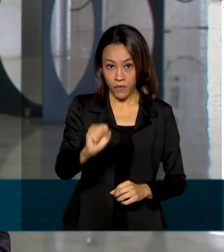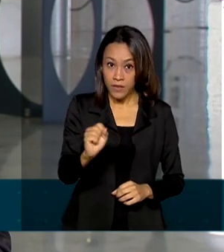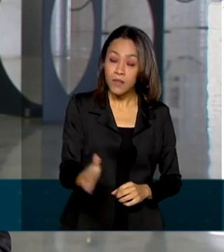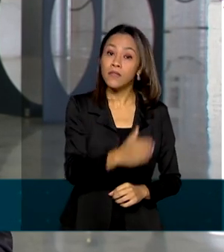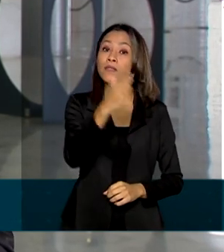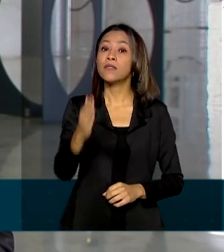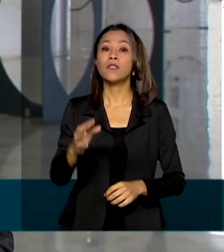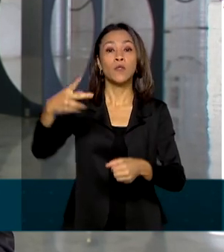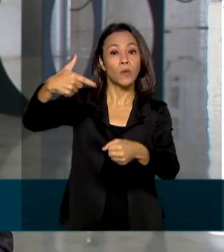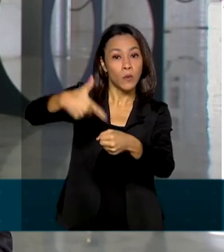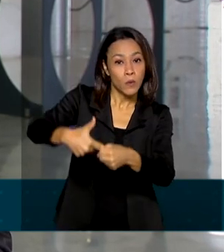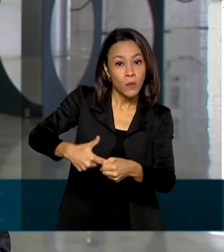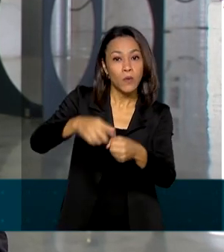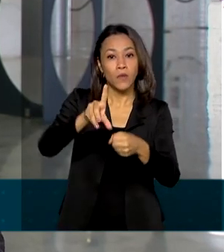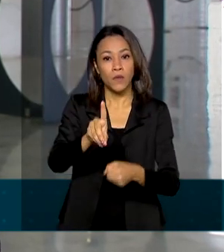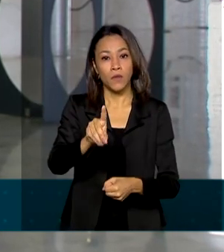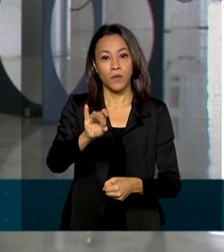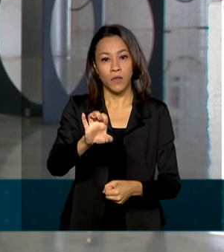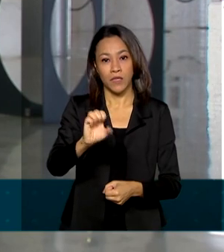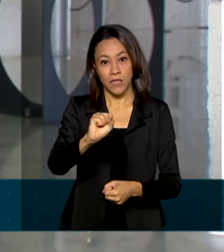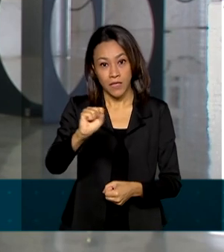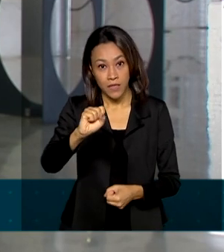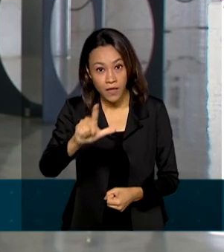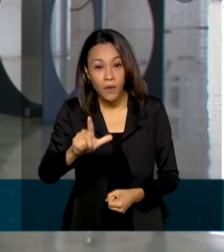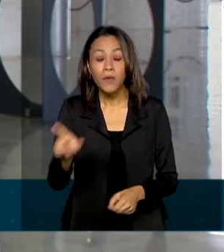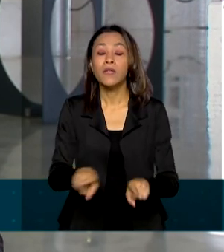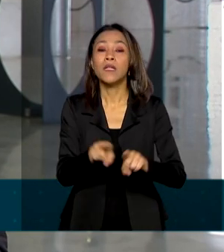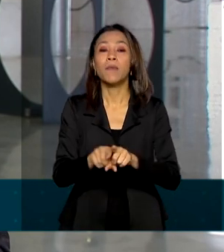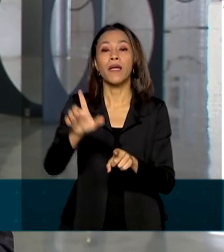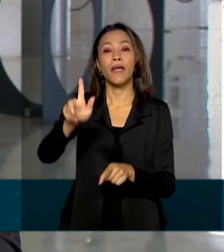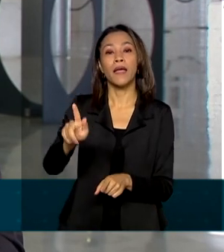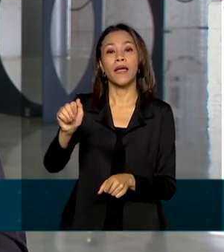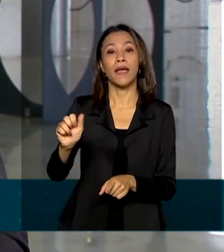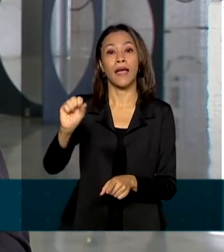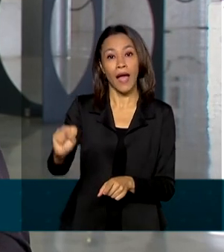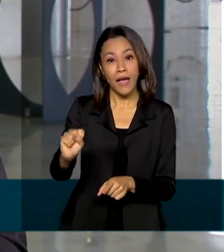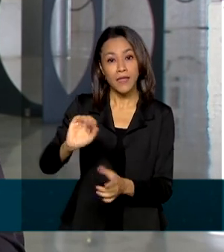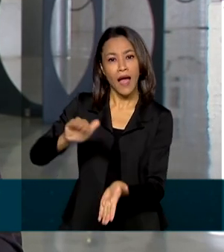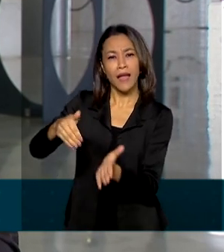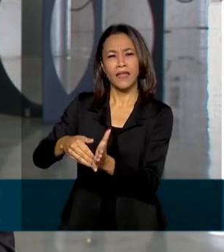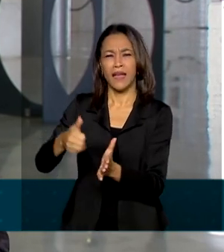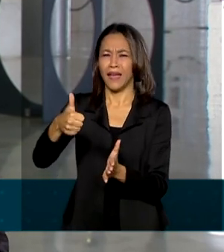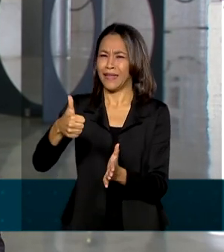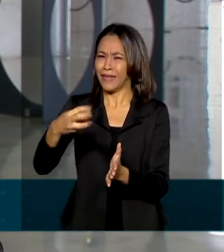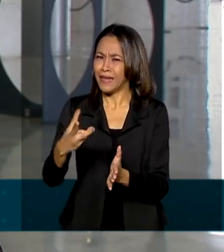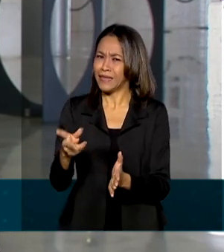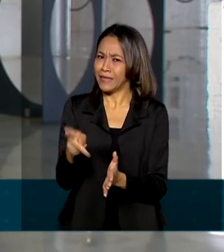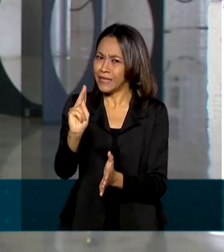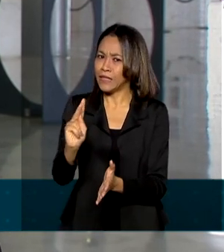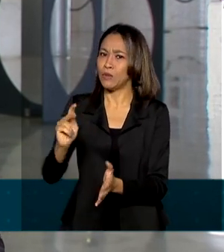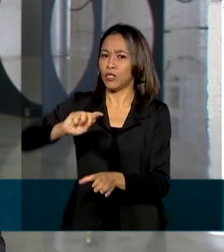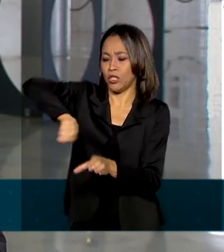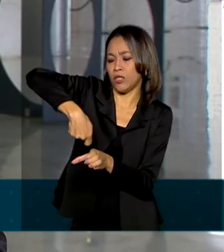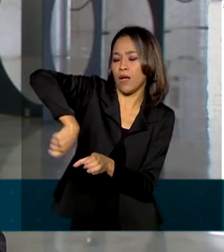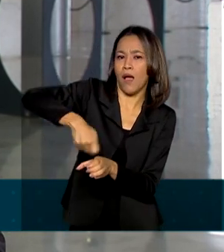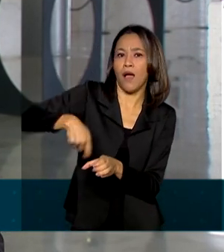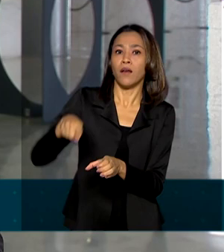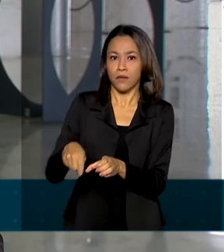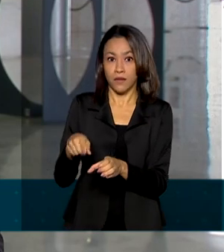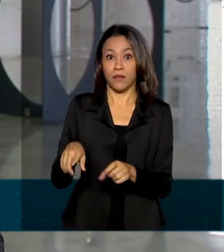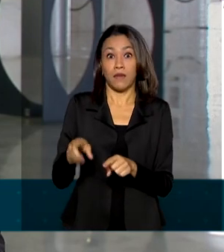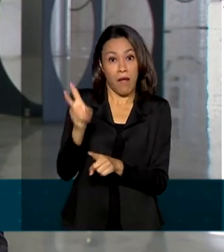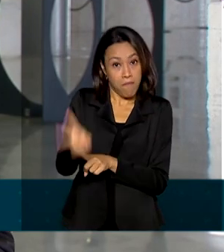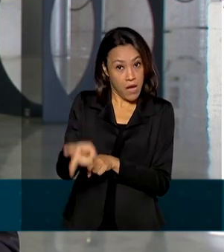também do gás de cozinha em recipientes de até 13 quilos. Em relação ao diesel, a redução vale de março a abril deste ano. Em relação ao gás, a medida